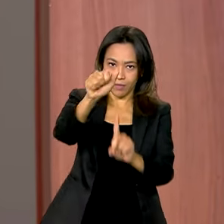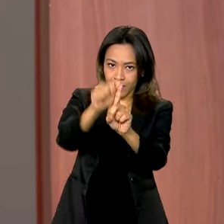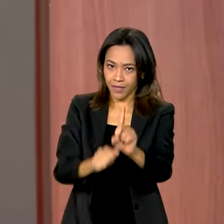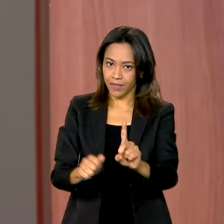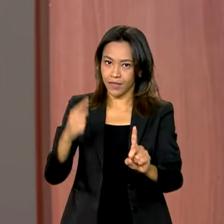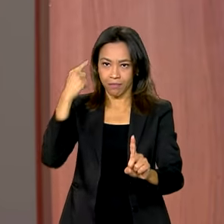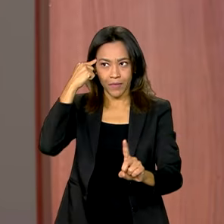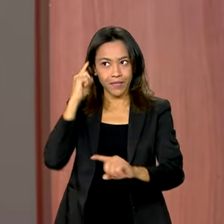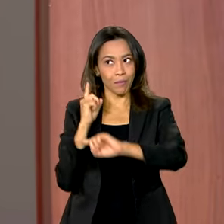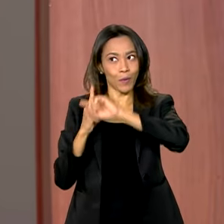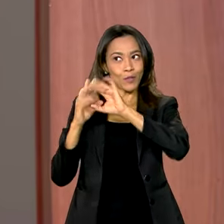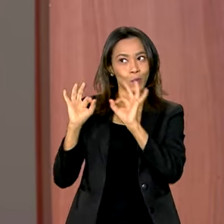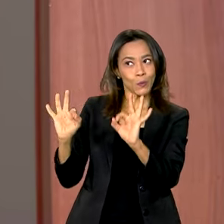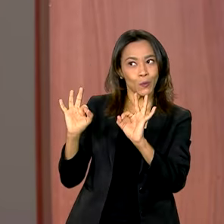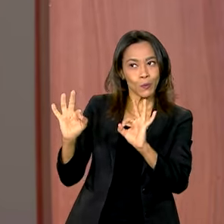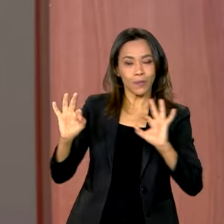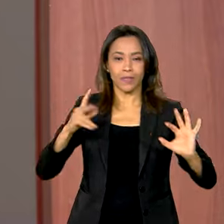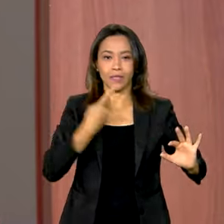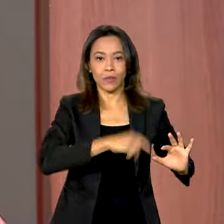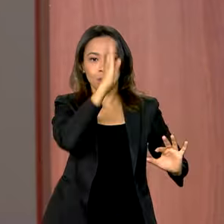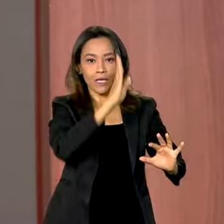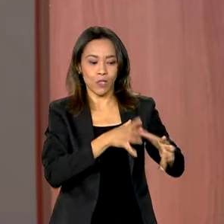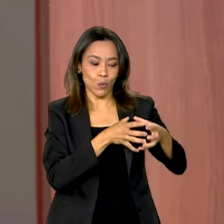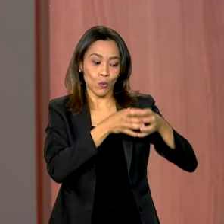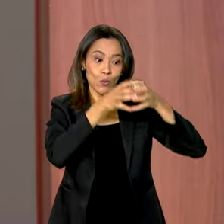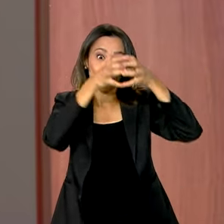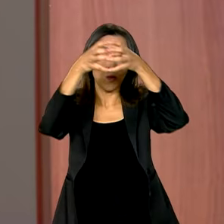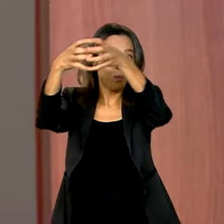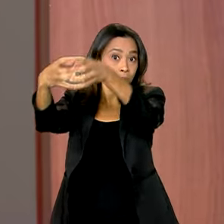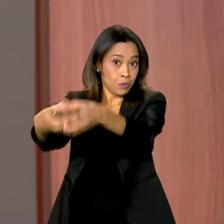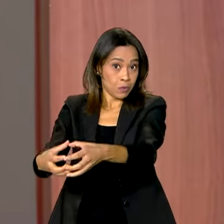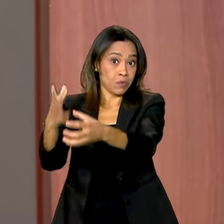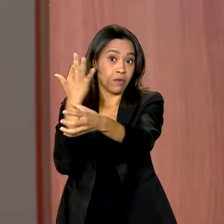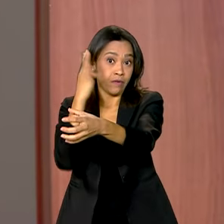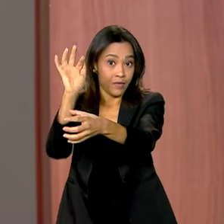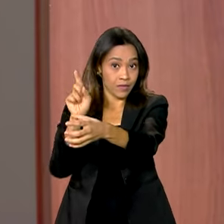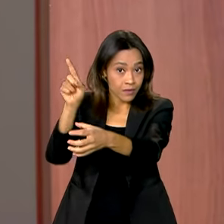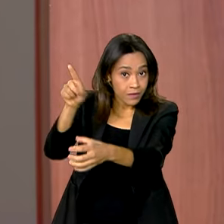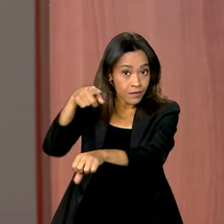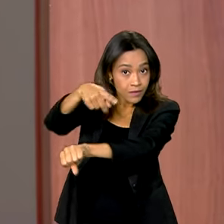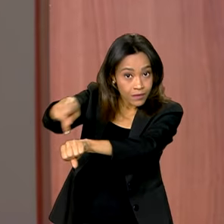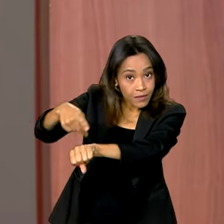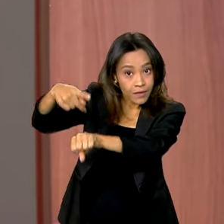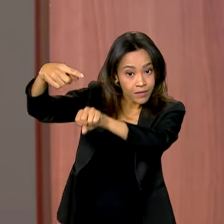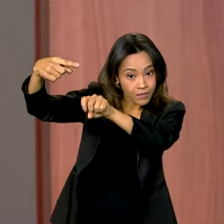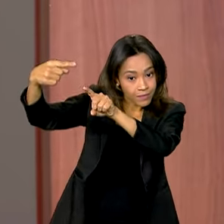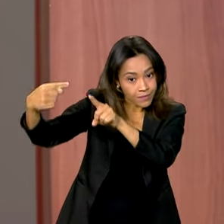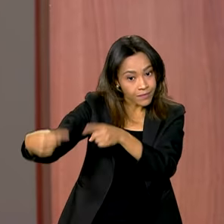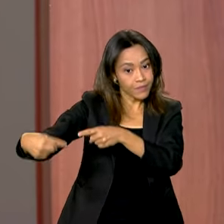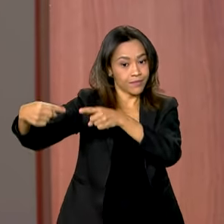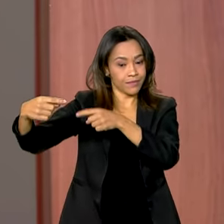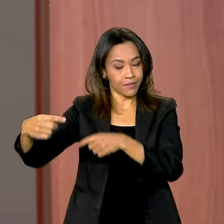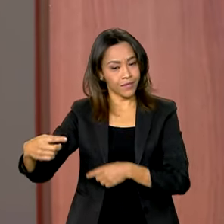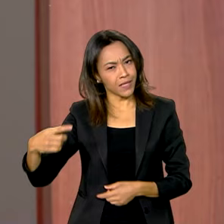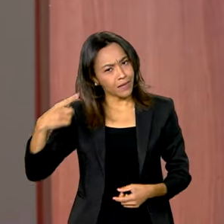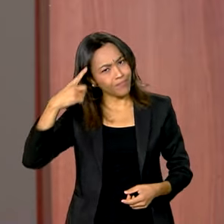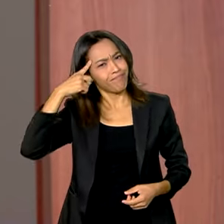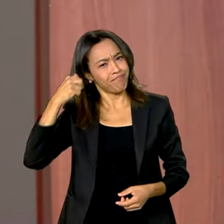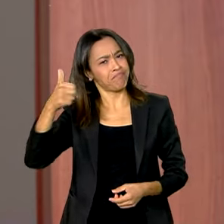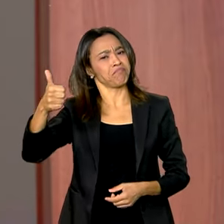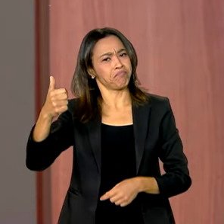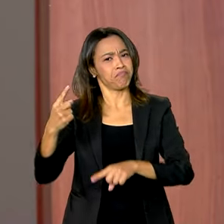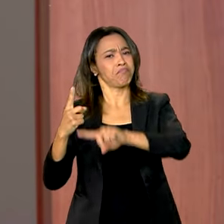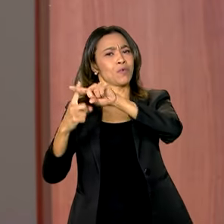quanto à participação da delegação brasileira nas arenas francesas e ele está bem otimista aí com o que vai